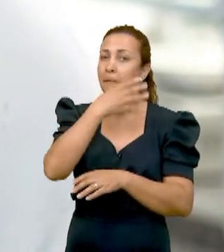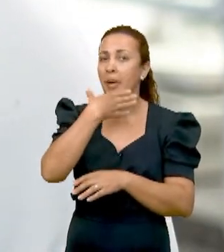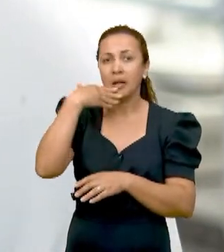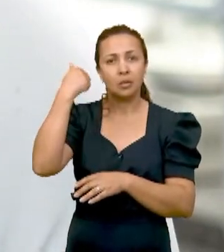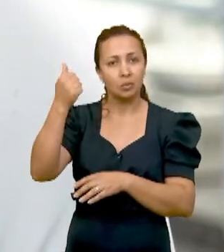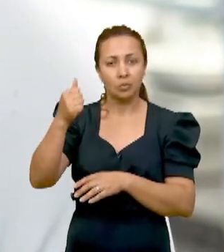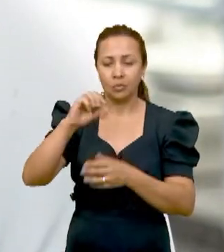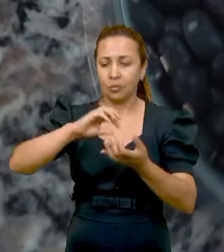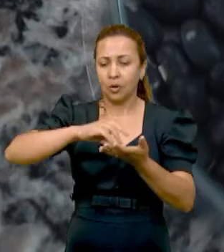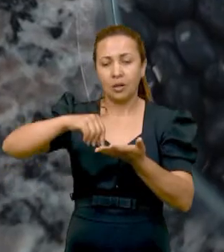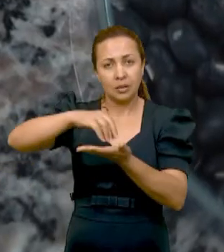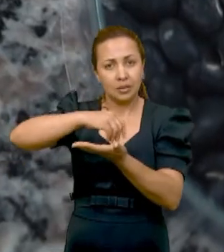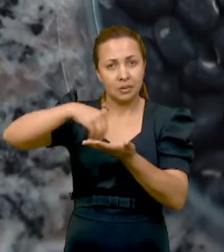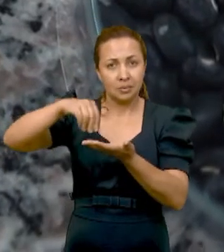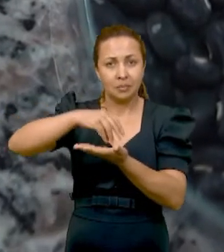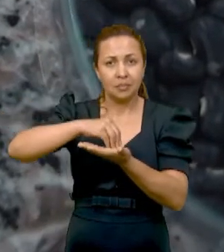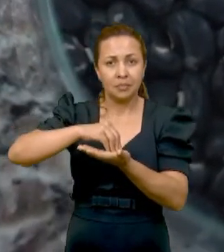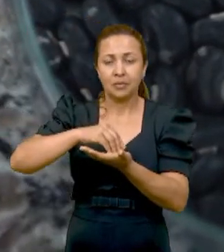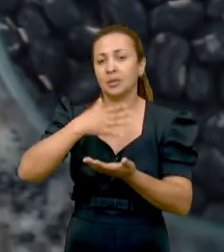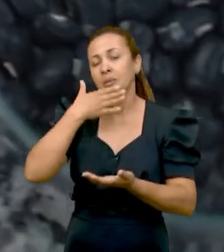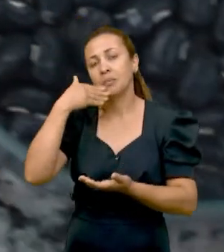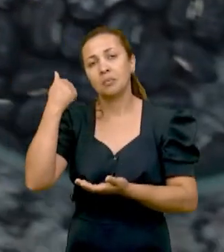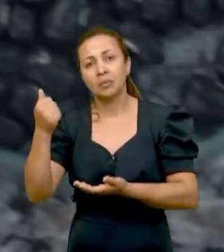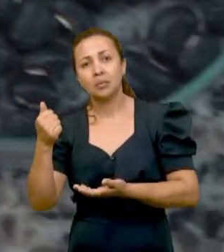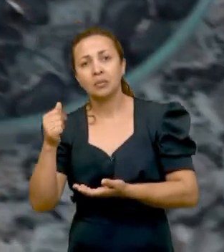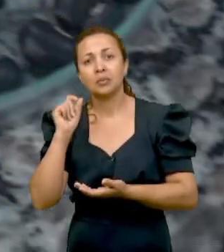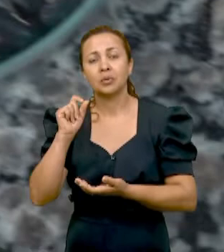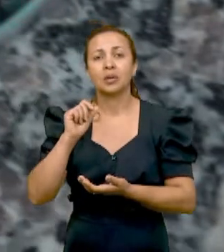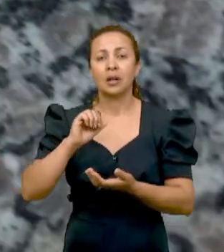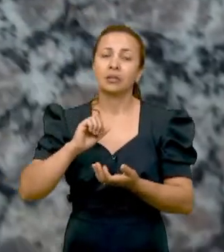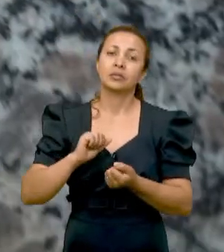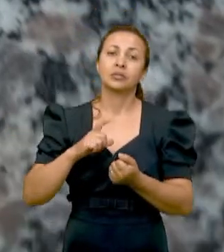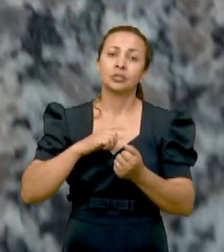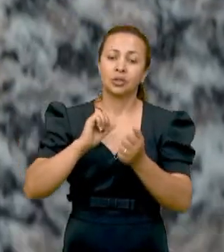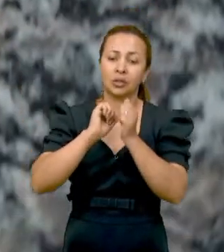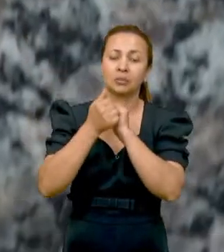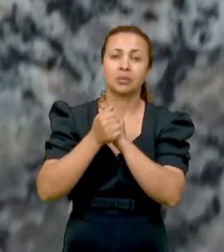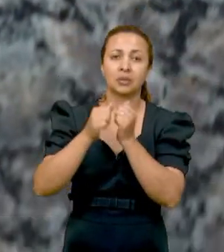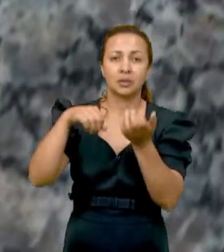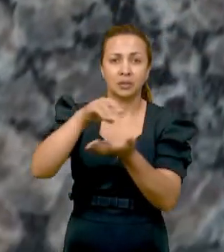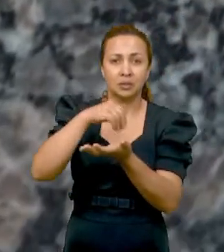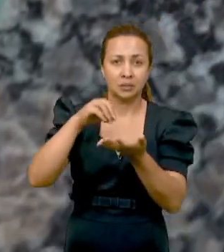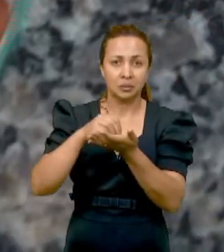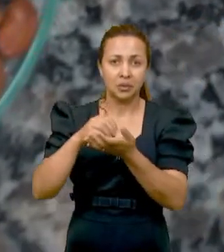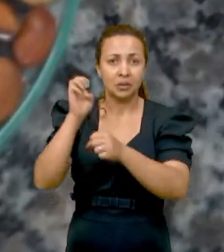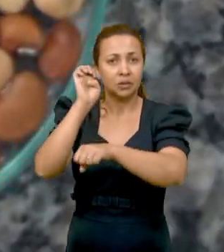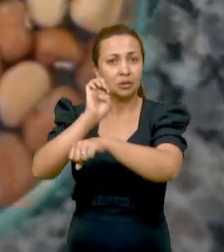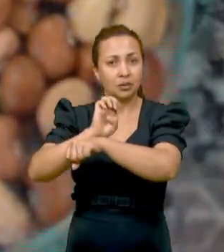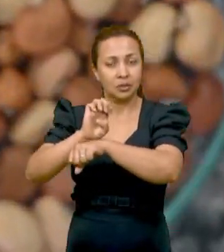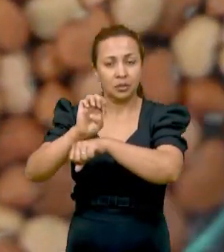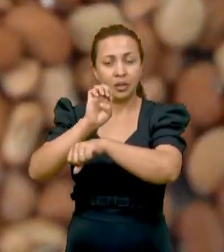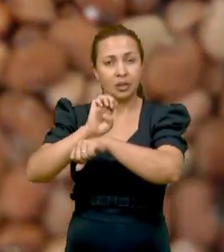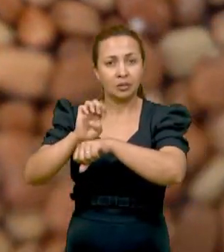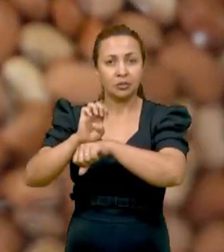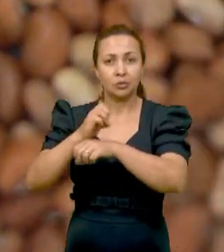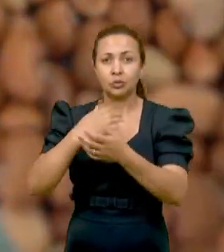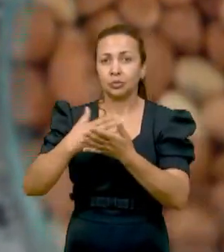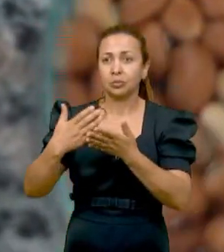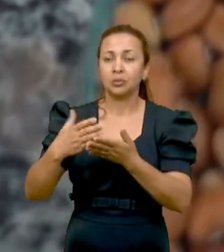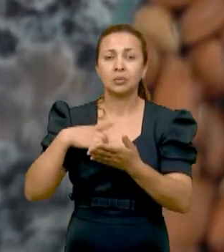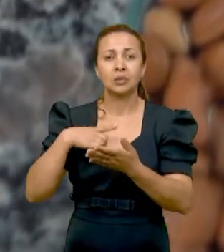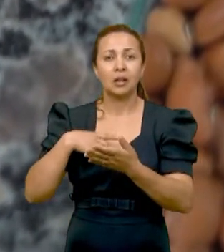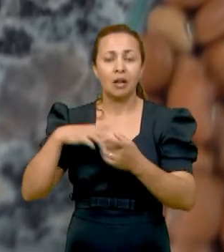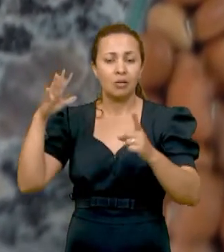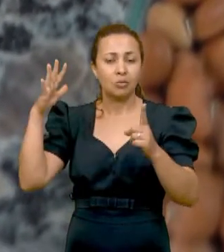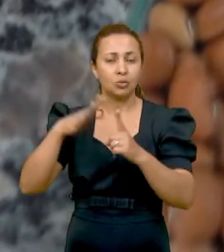Consiste de um melhoramento, por que não, de submeter essas sementes em um estágio inicial, submeter